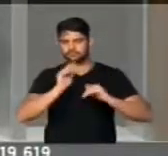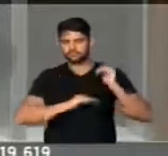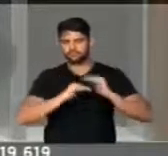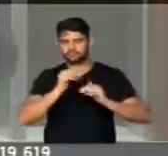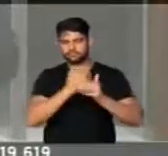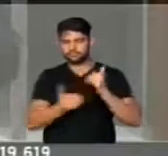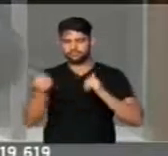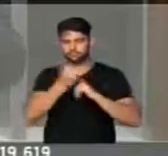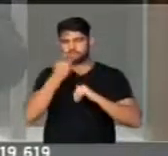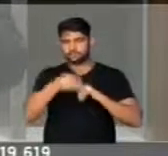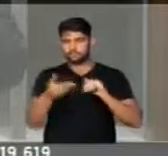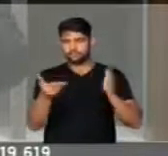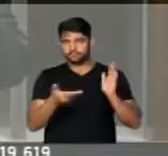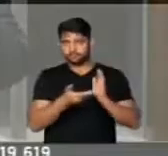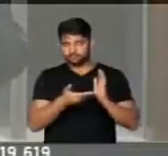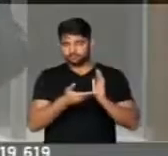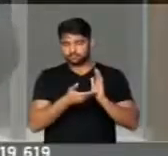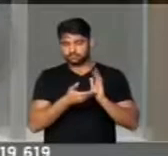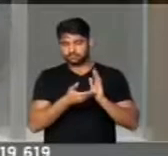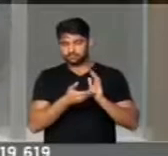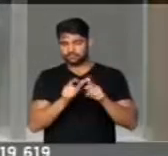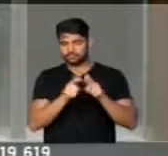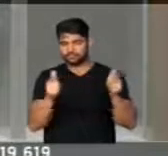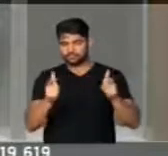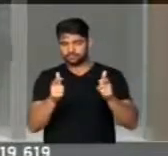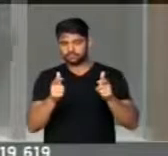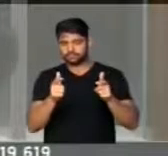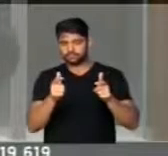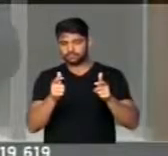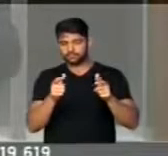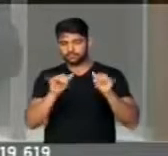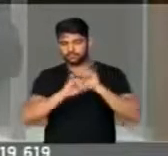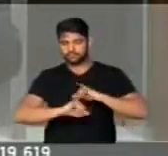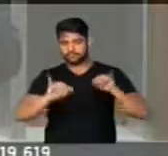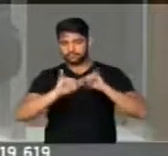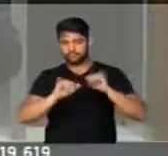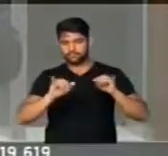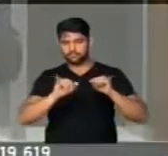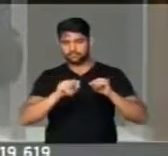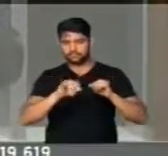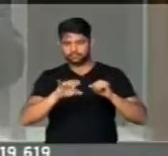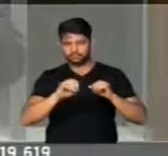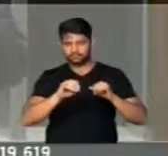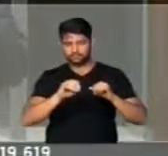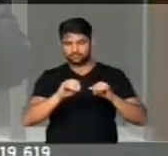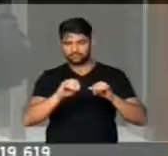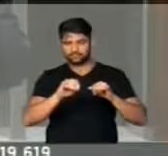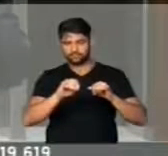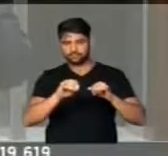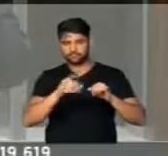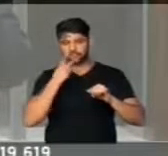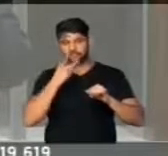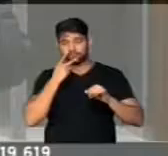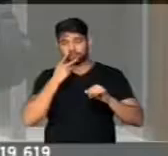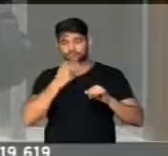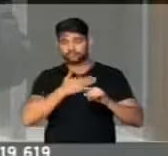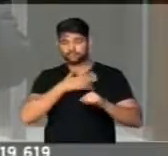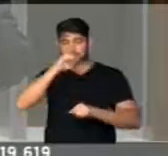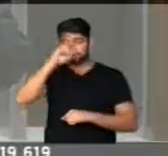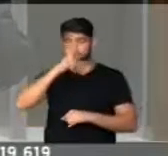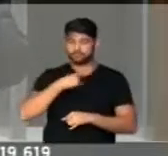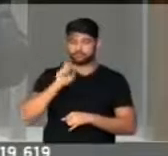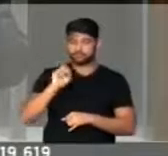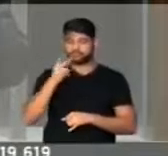impeachment nessa casa. A grande cobertura da mídia e a elite brasileira é seguinte, ou eu